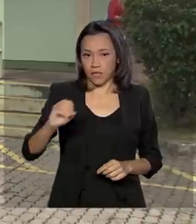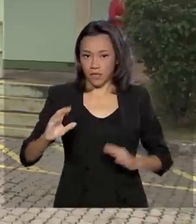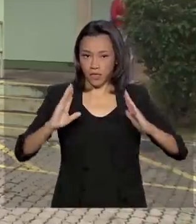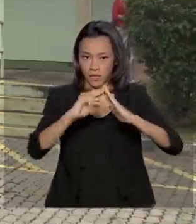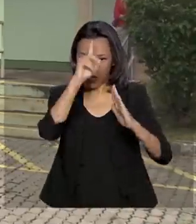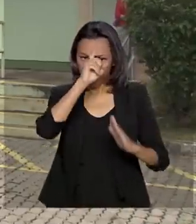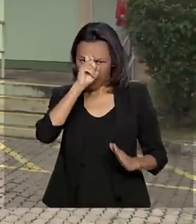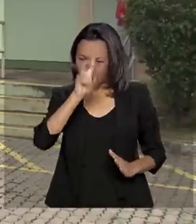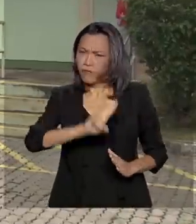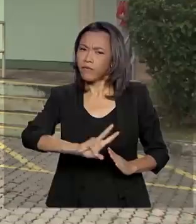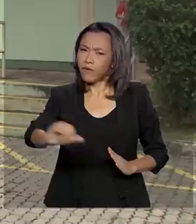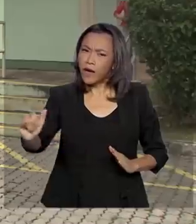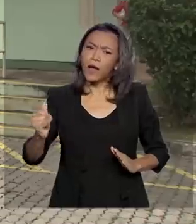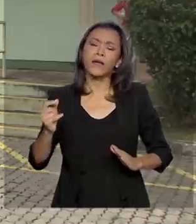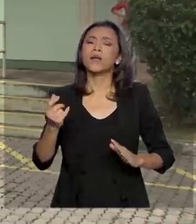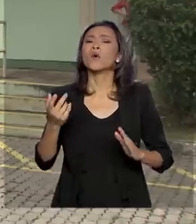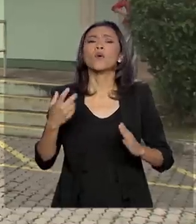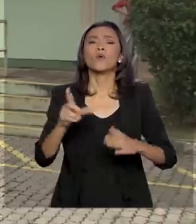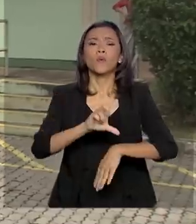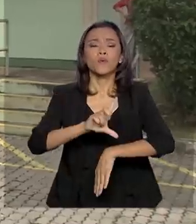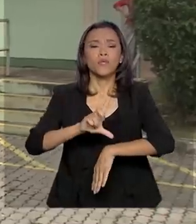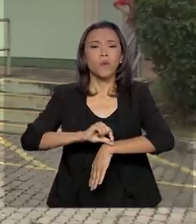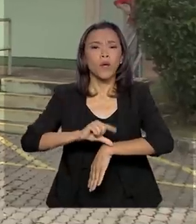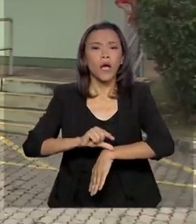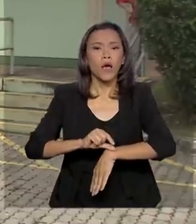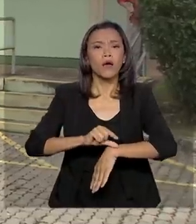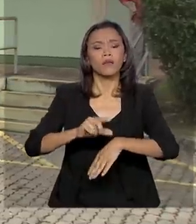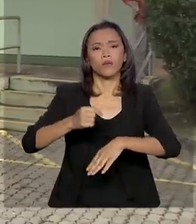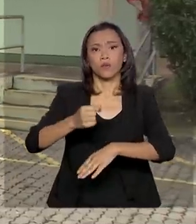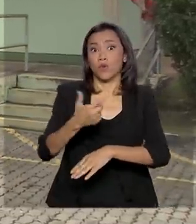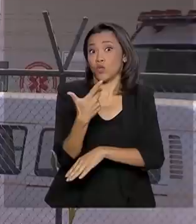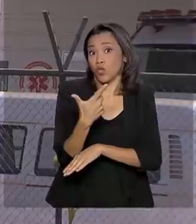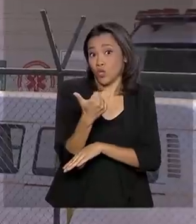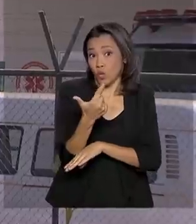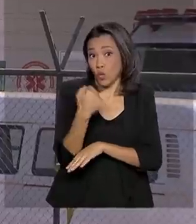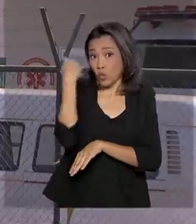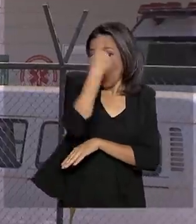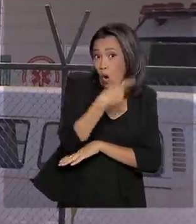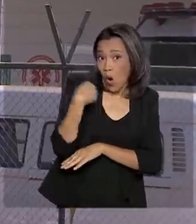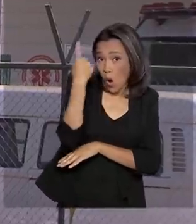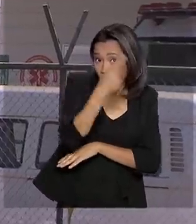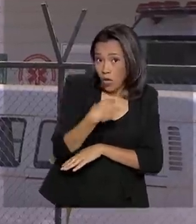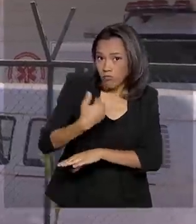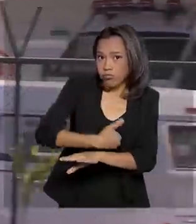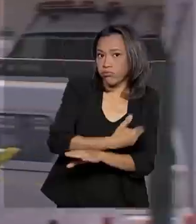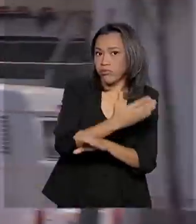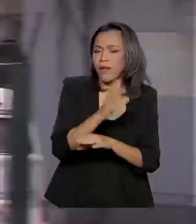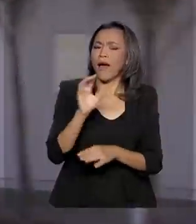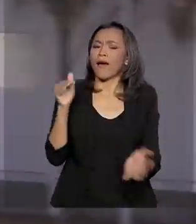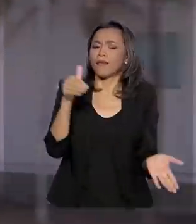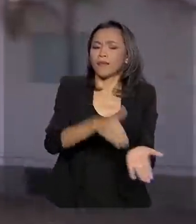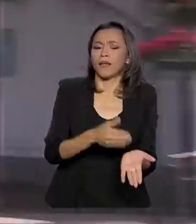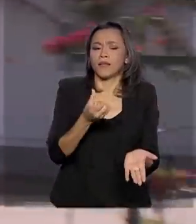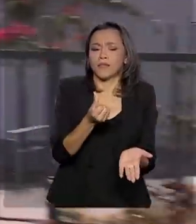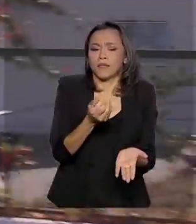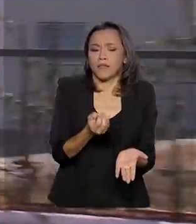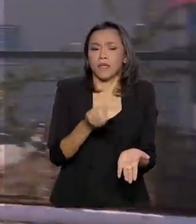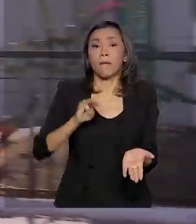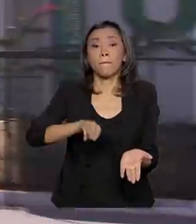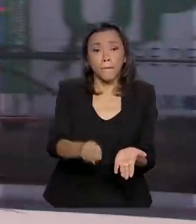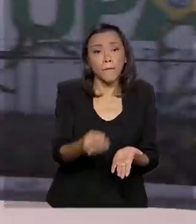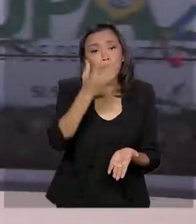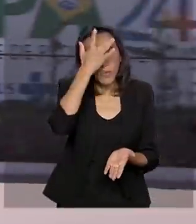vão funcionar com horário estendido, de 12 horas por dia. Até 60 milhões de brasileiros serão